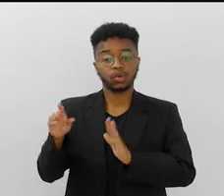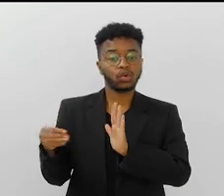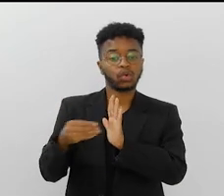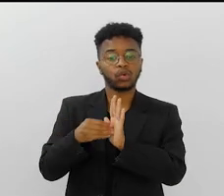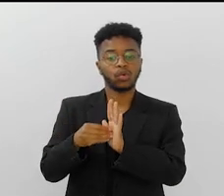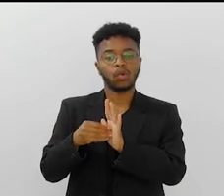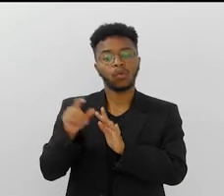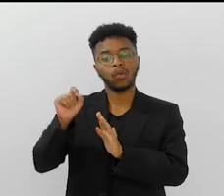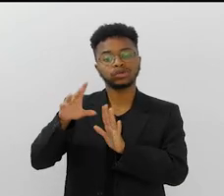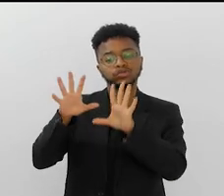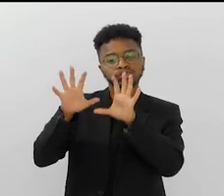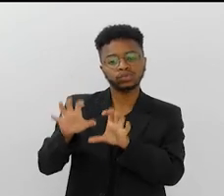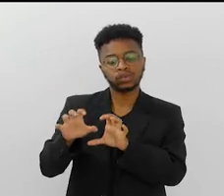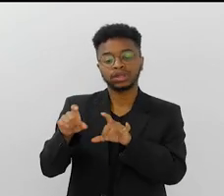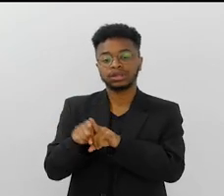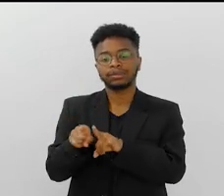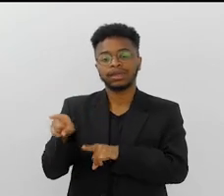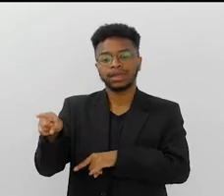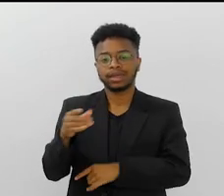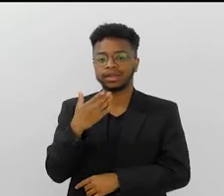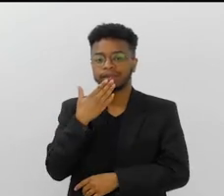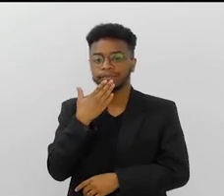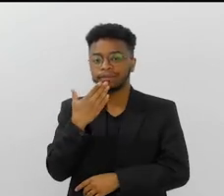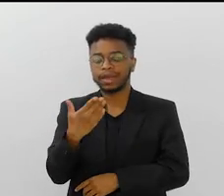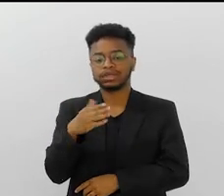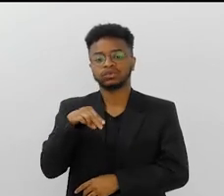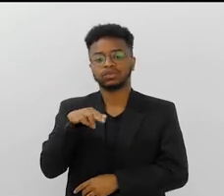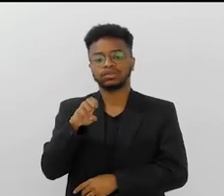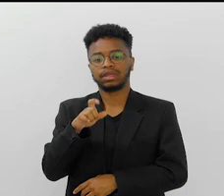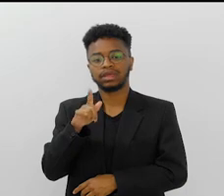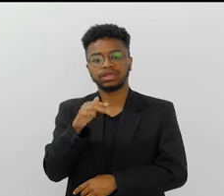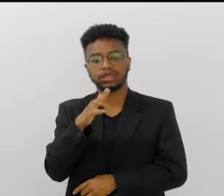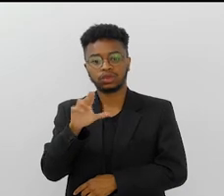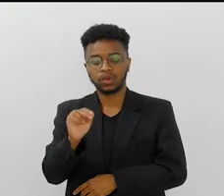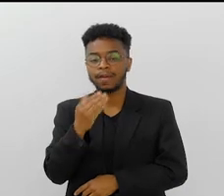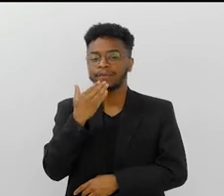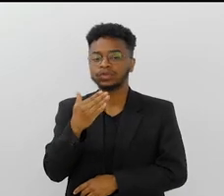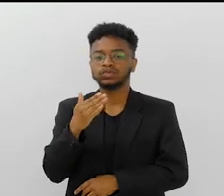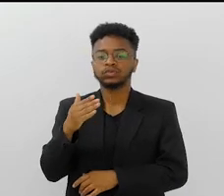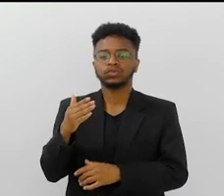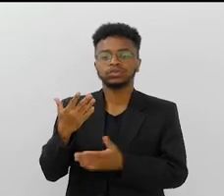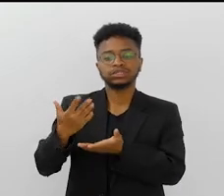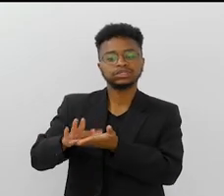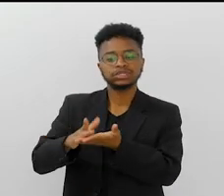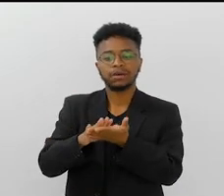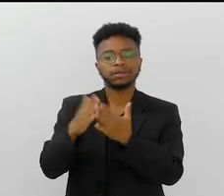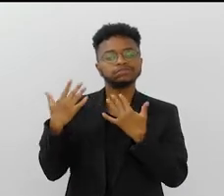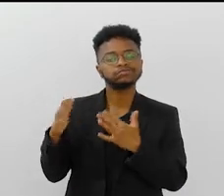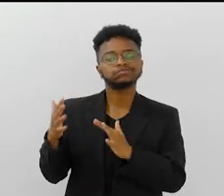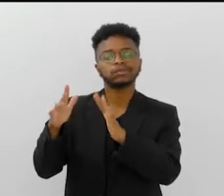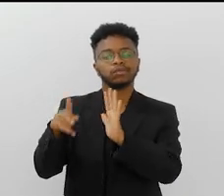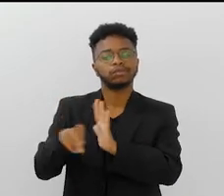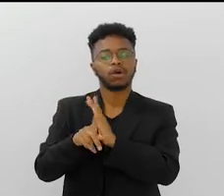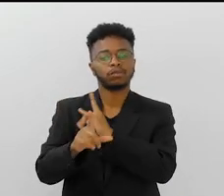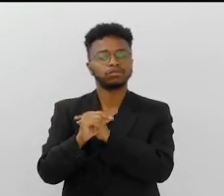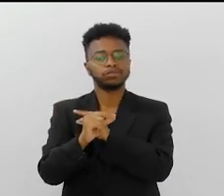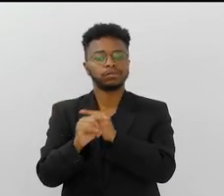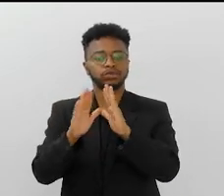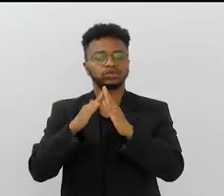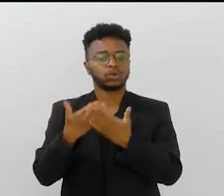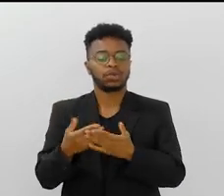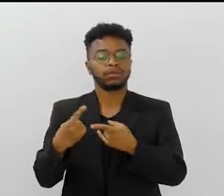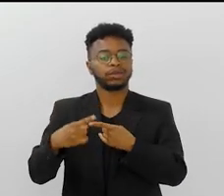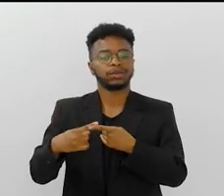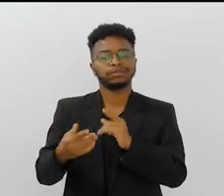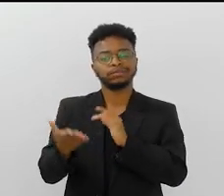na bandeira da Beija-Flor. E ele encomenda ao Neguinho da Beija-Flor um samba exaltação para a Beija-Flor, porque a Beija não tinha um